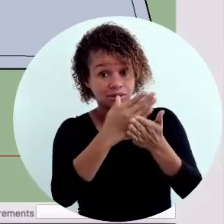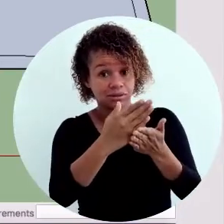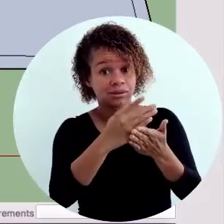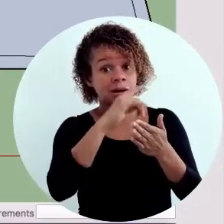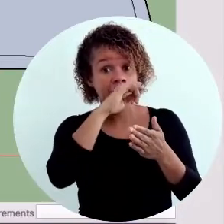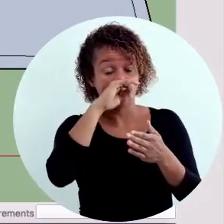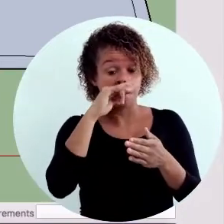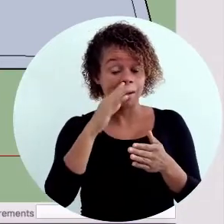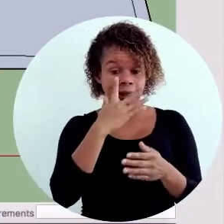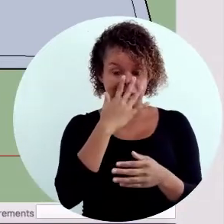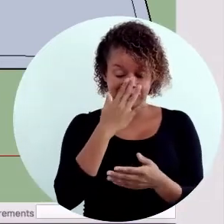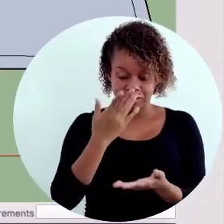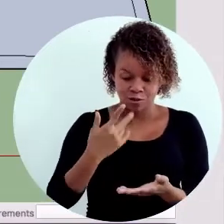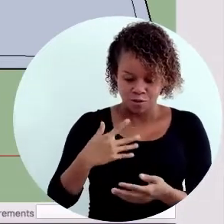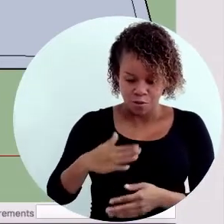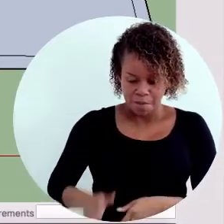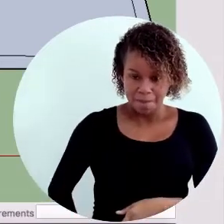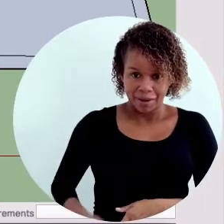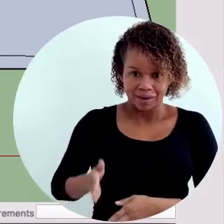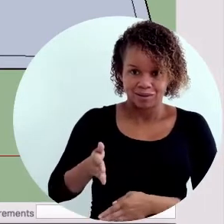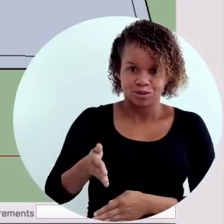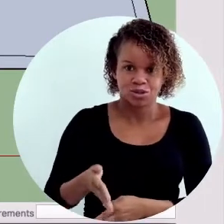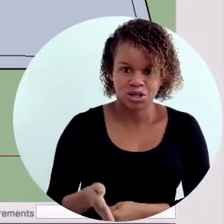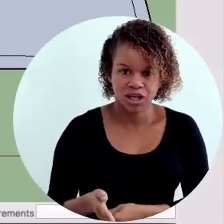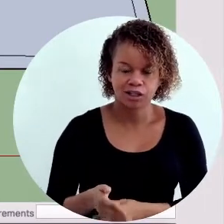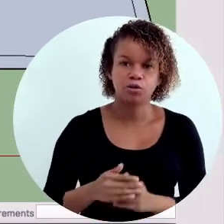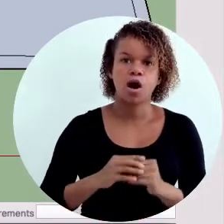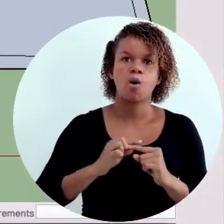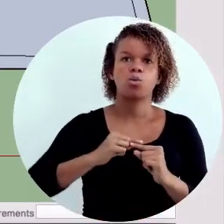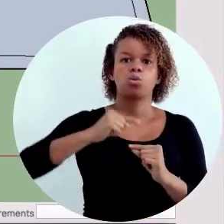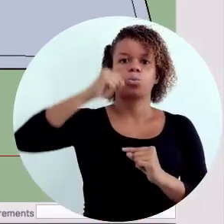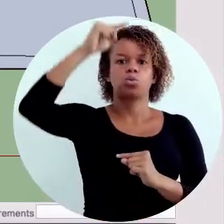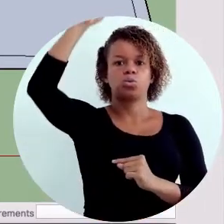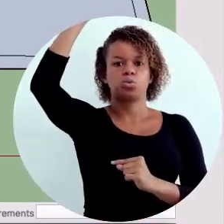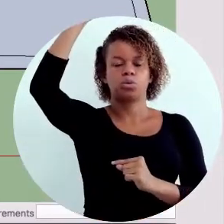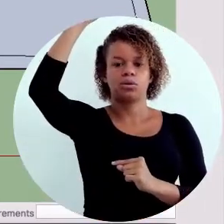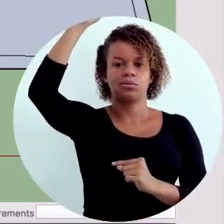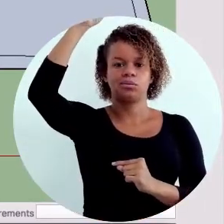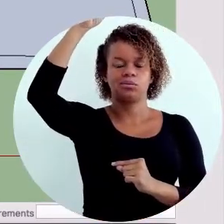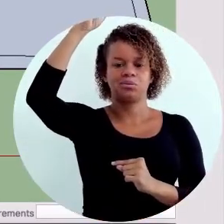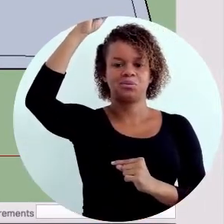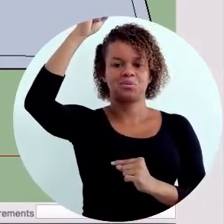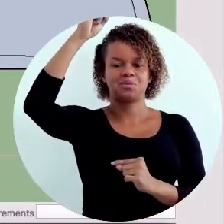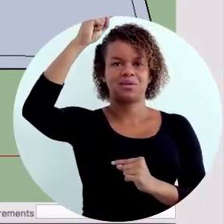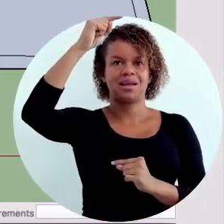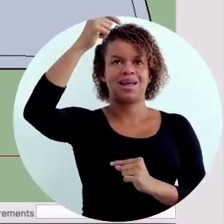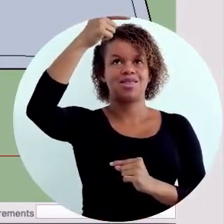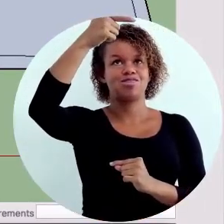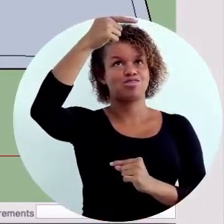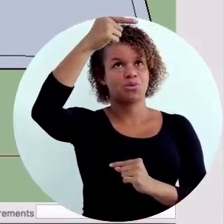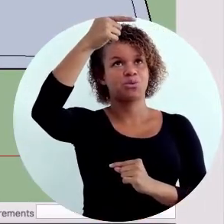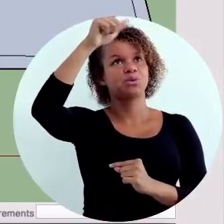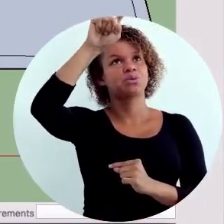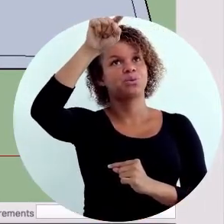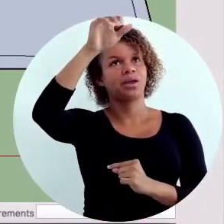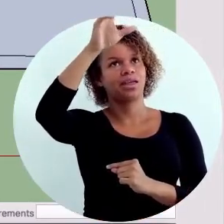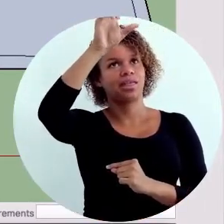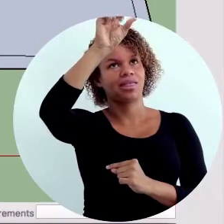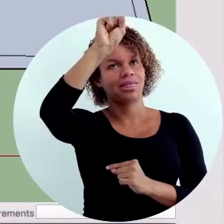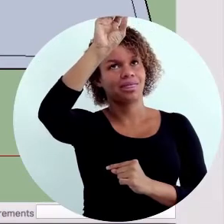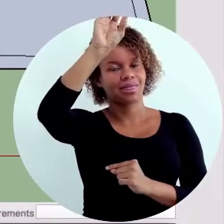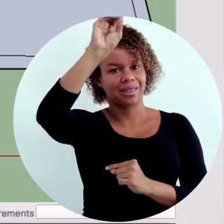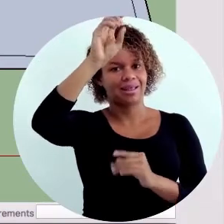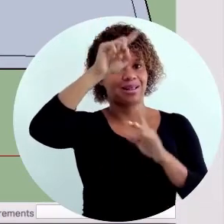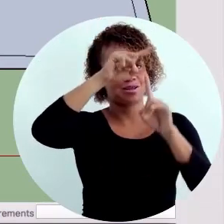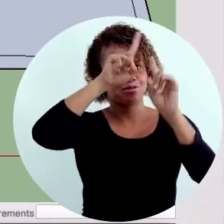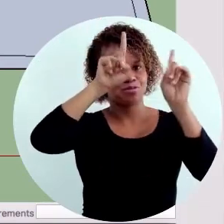iniciar a definição do pé direito, ou seja, a altura de 2,80